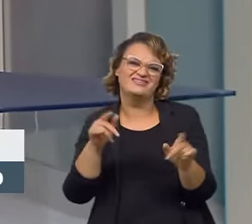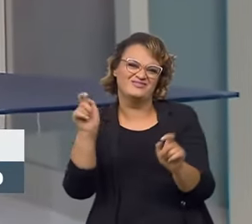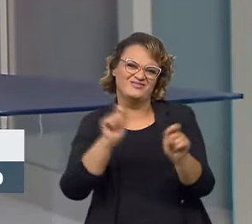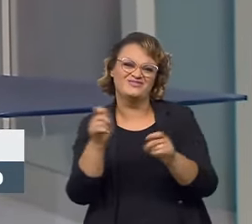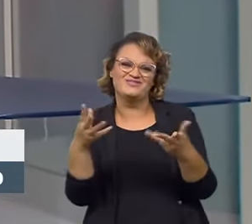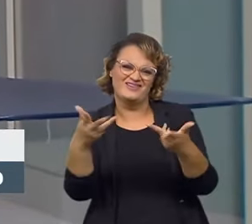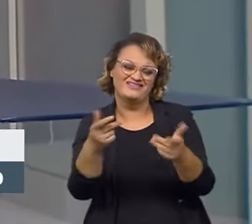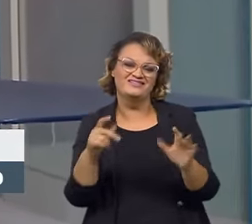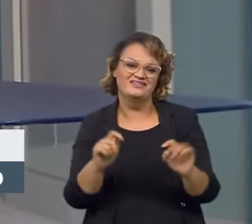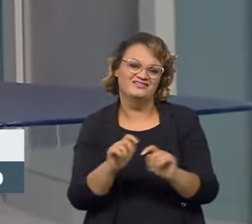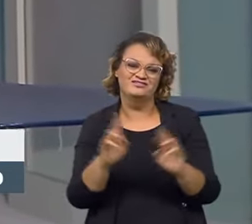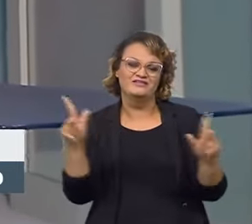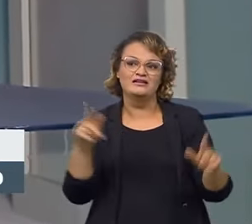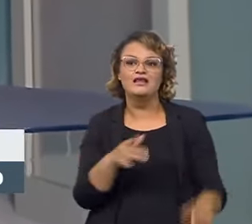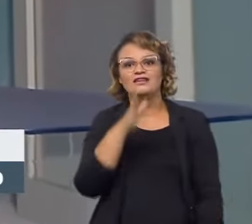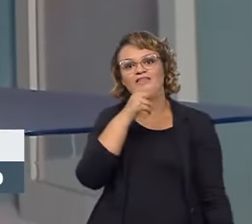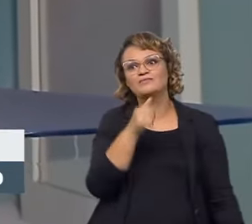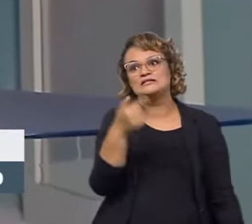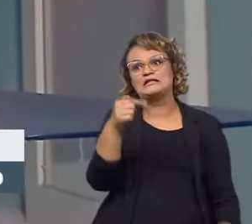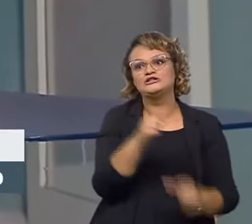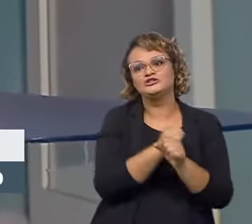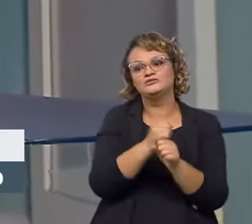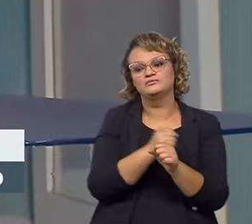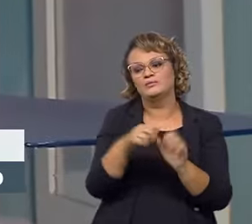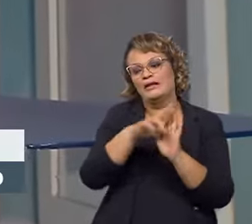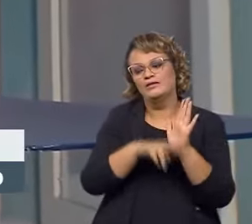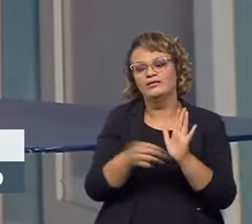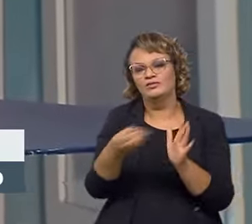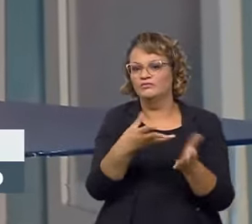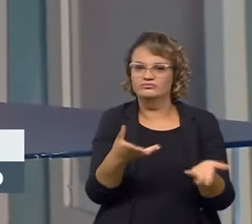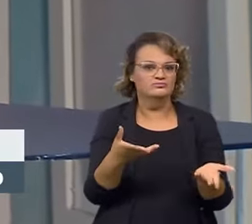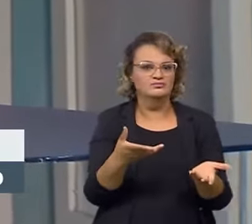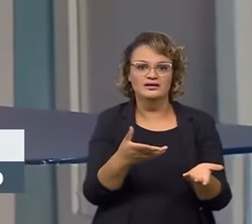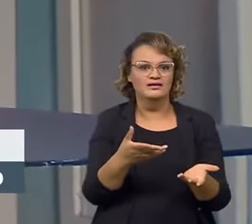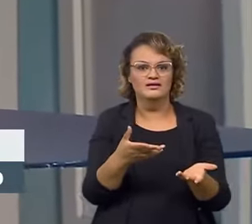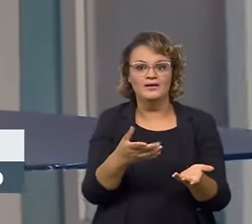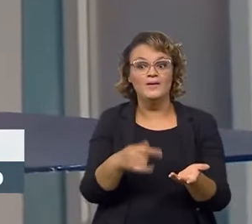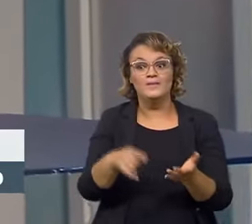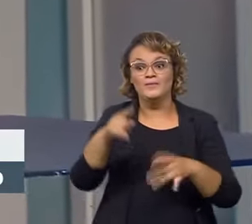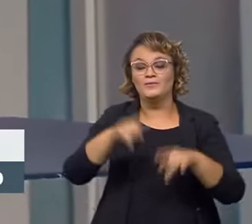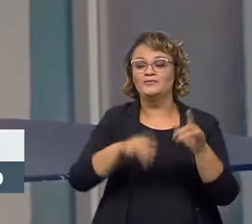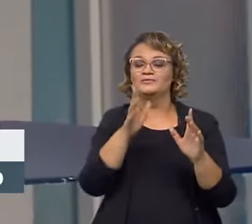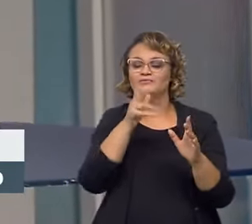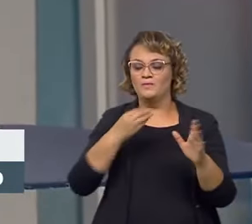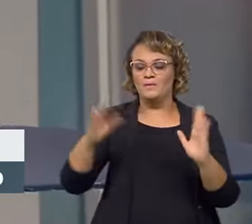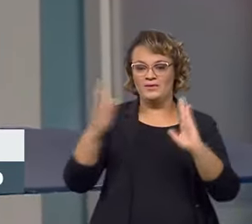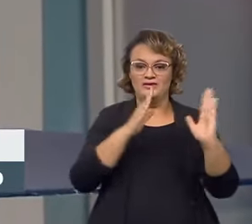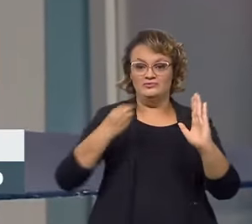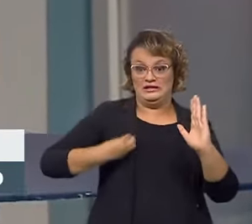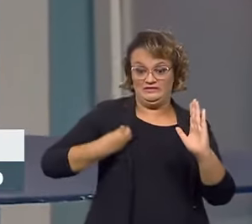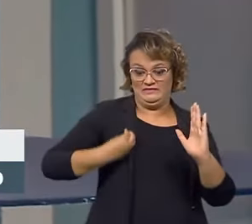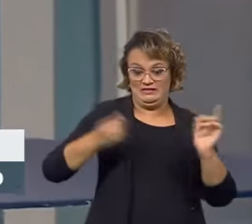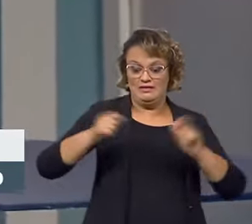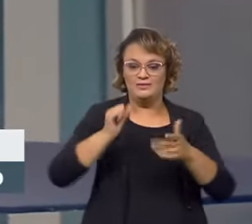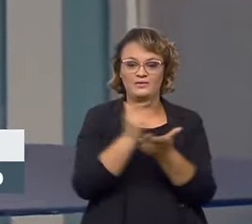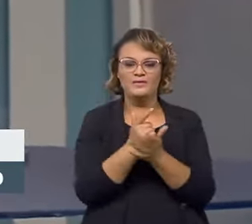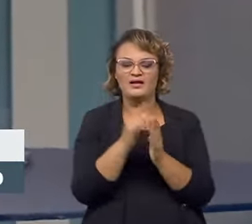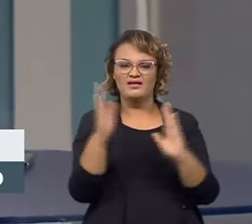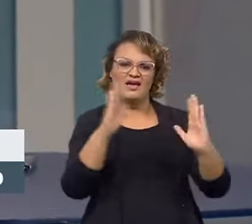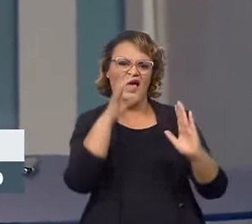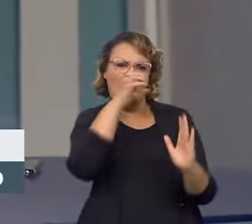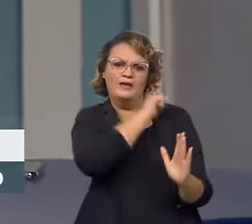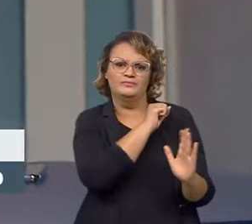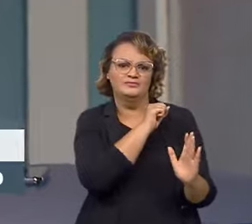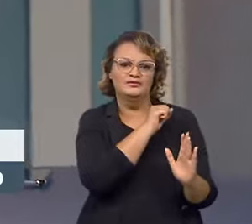Você não pode levar seis, sete anos para fazer um regulamento novo, porque esse produto já até saiu do mercado. Então, você tem que ter agilidade, tem que ter